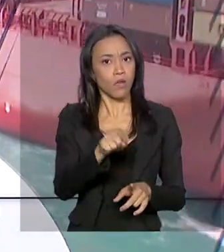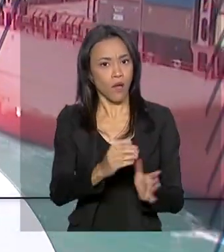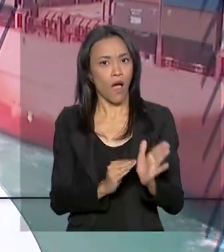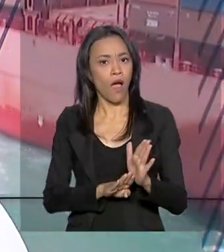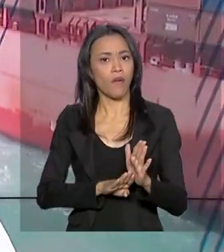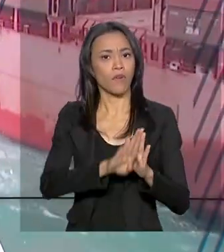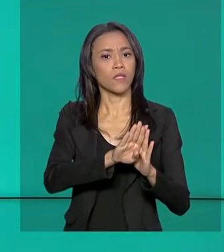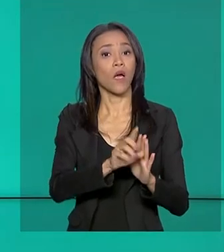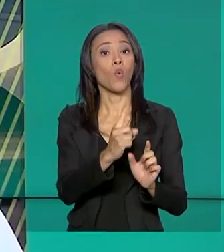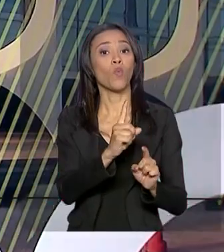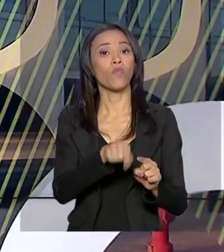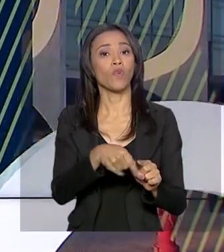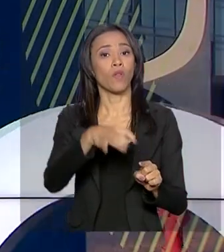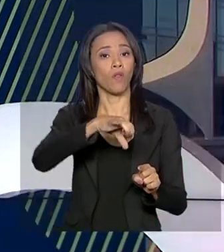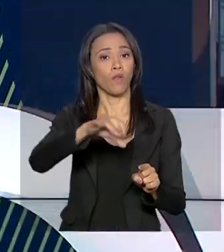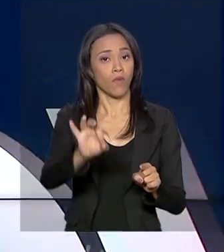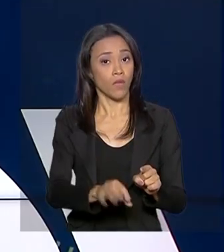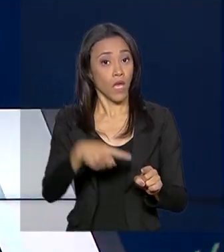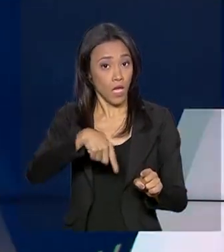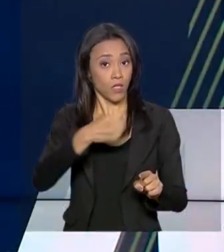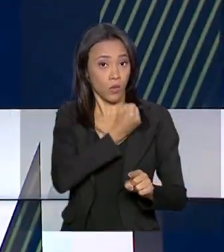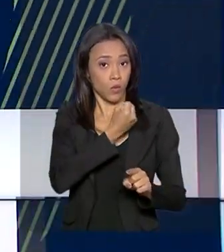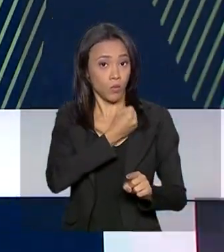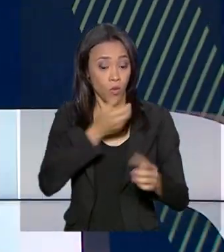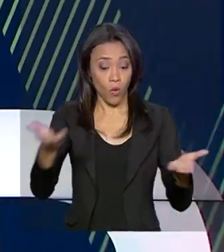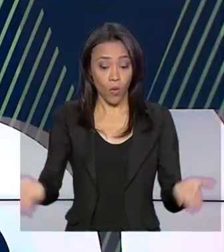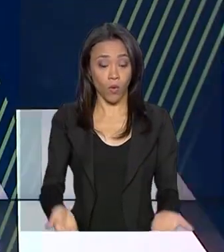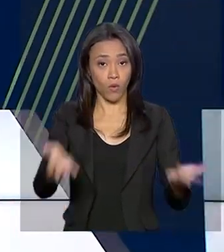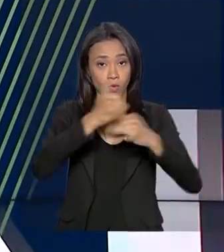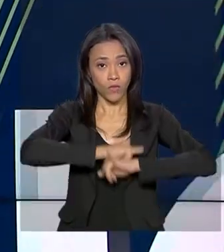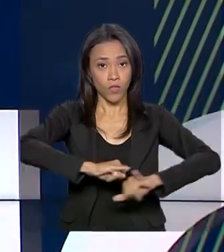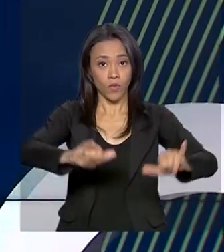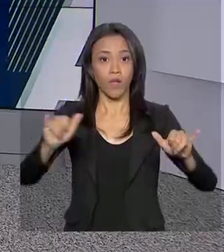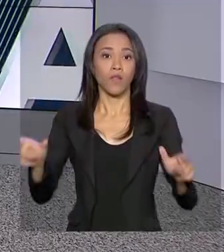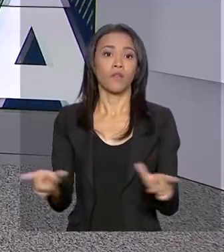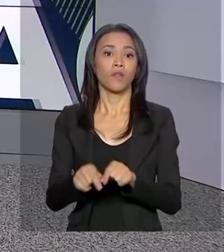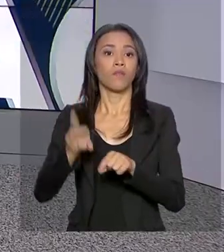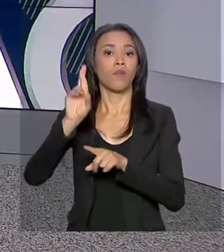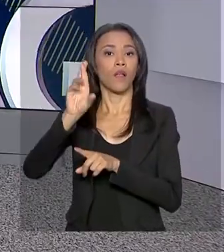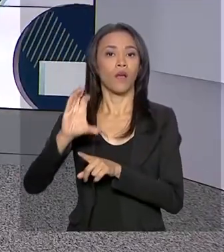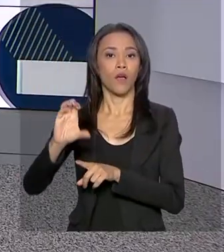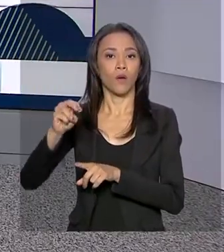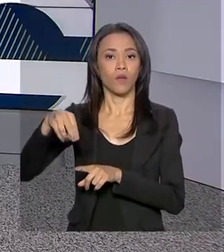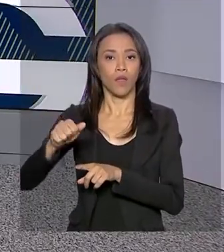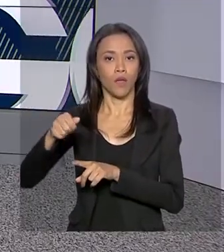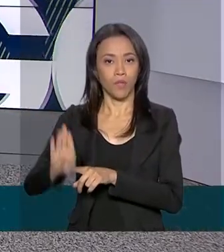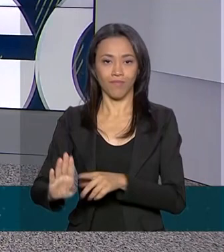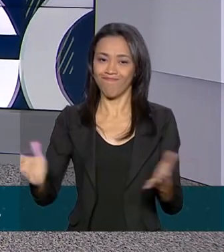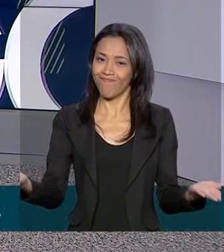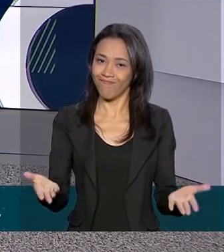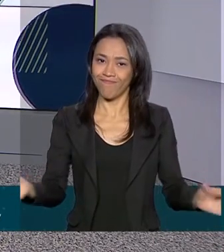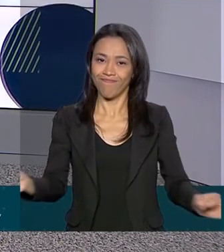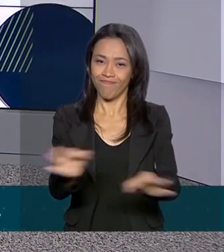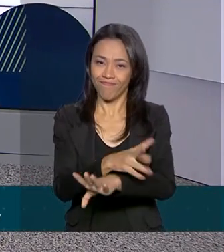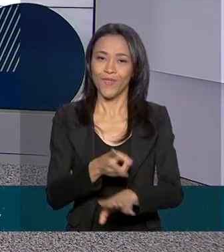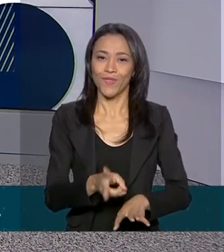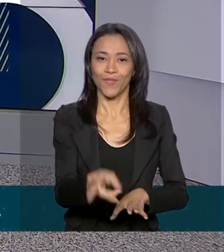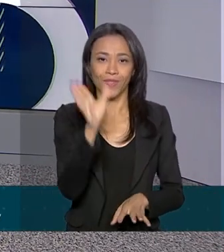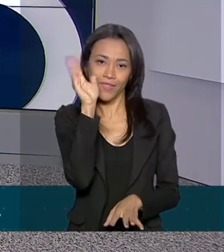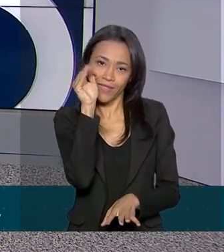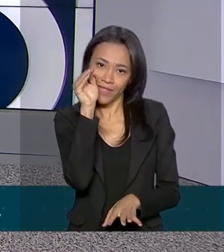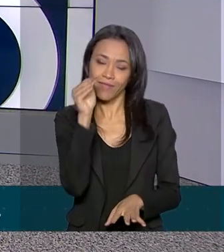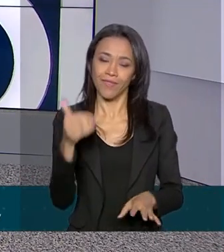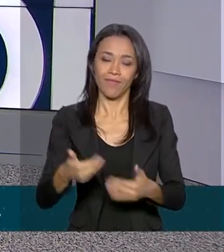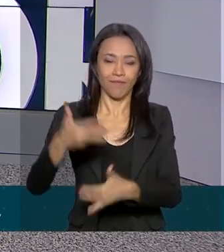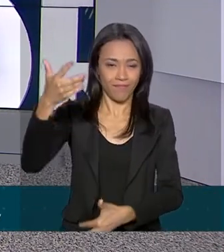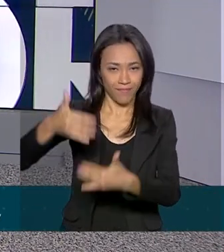,9%. Os números foram divulgados hoje pela Conab. E o governo agora fica por aqui. Continue nos acompanhando